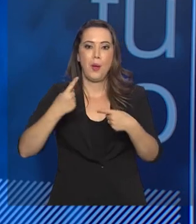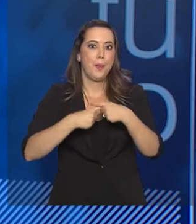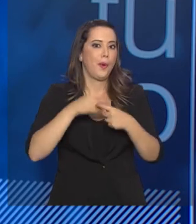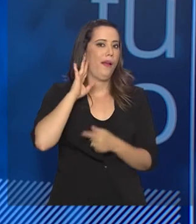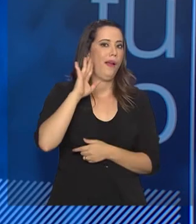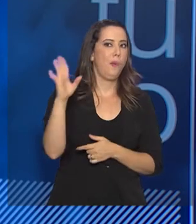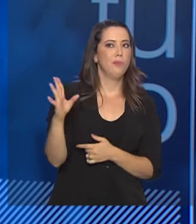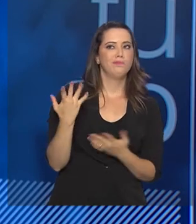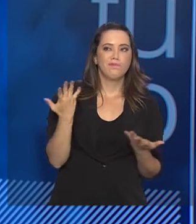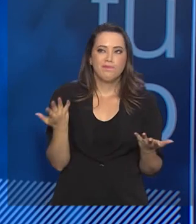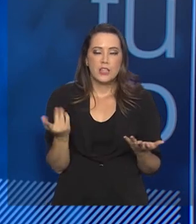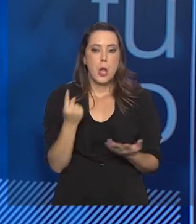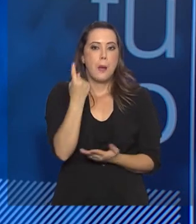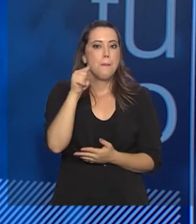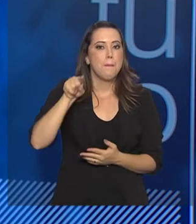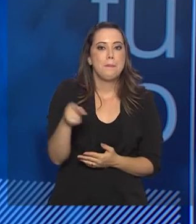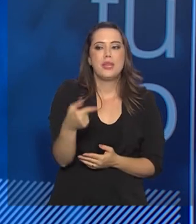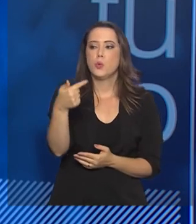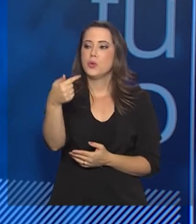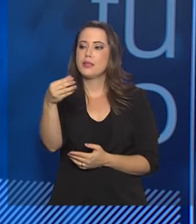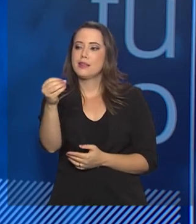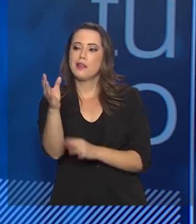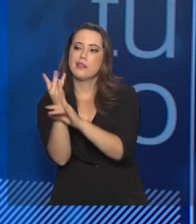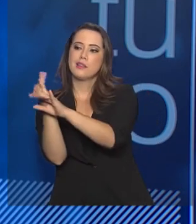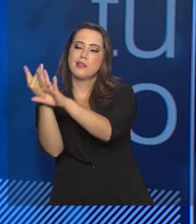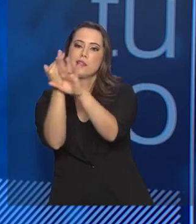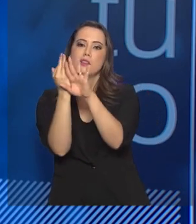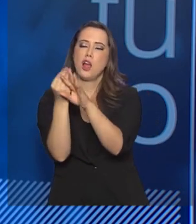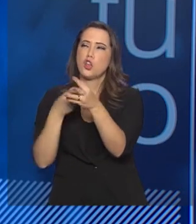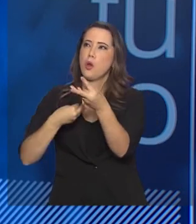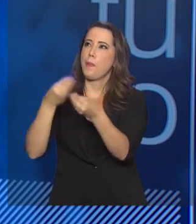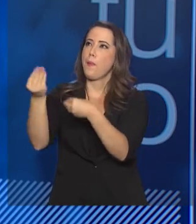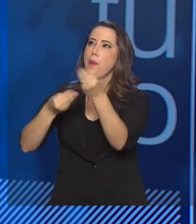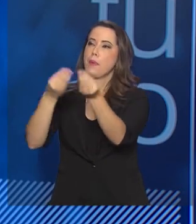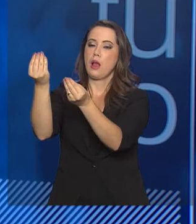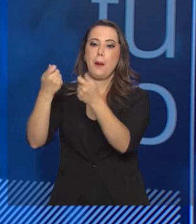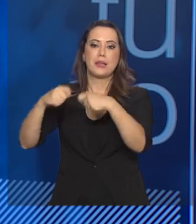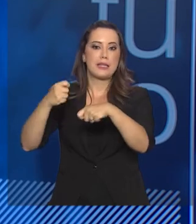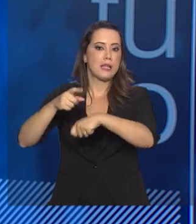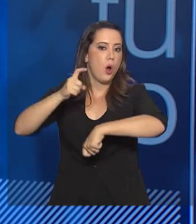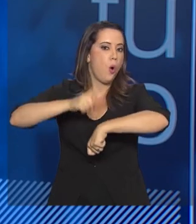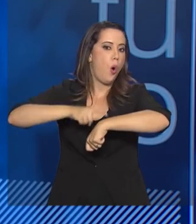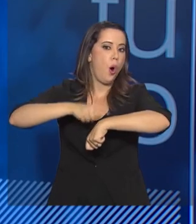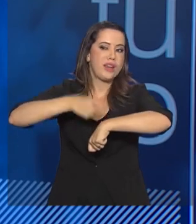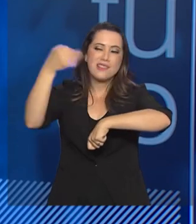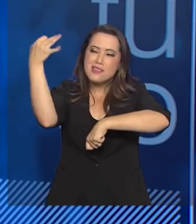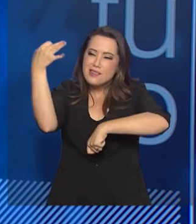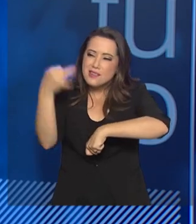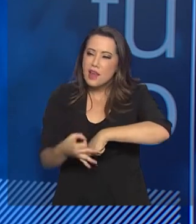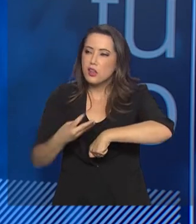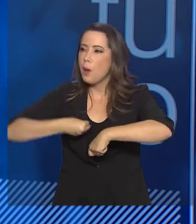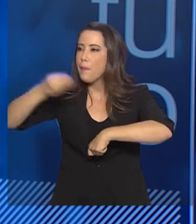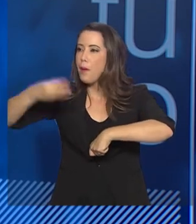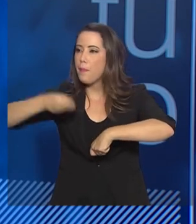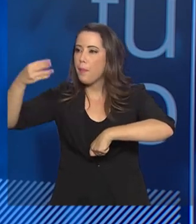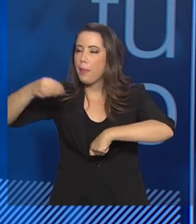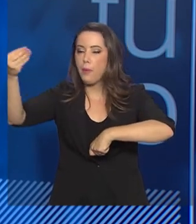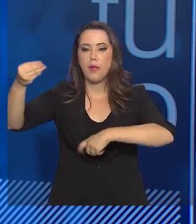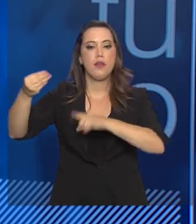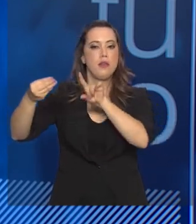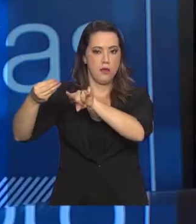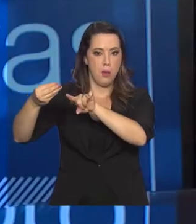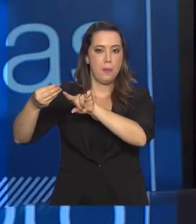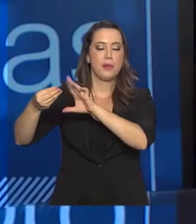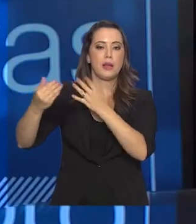1.700 municípios e você tem que entregar todas as provas no mesmo horário, na mesma faixa de horário para que a